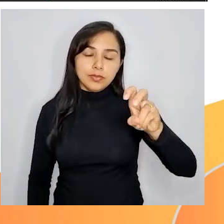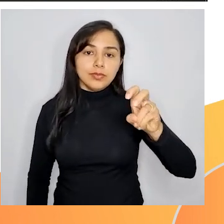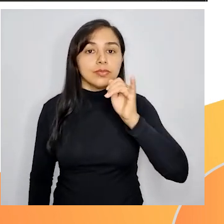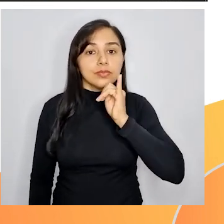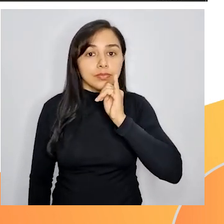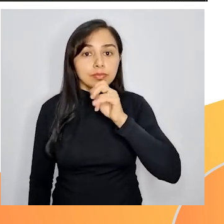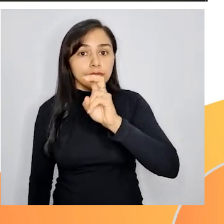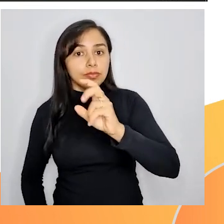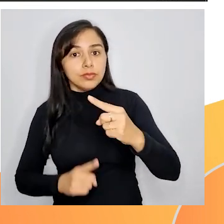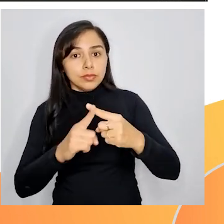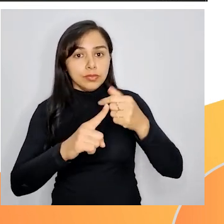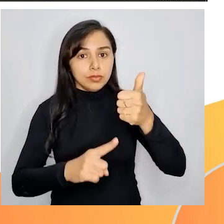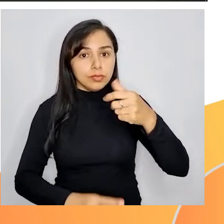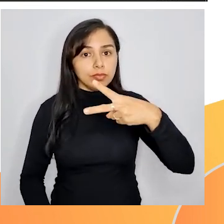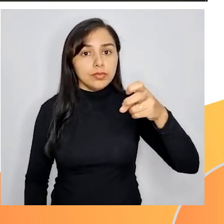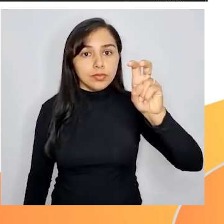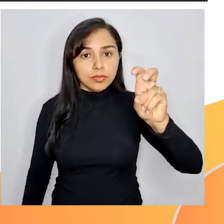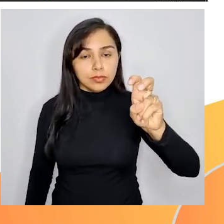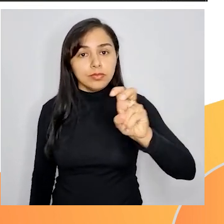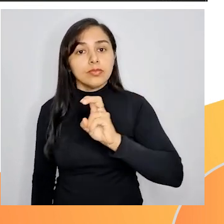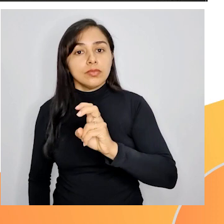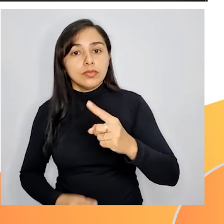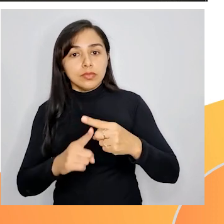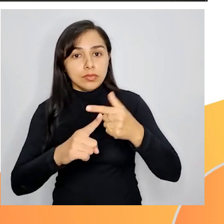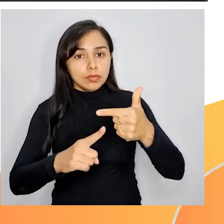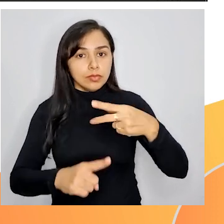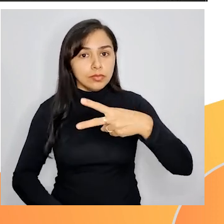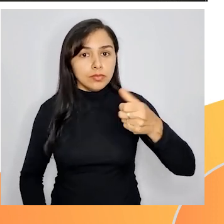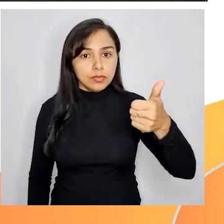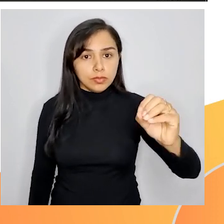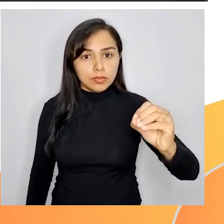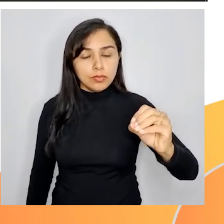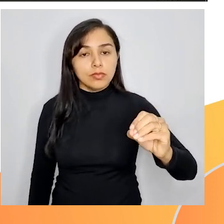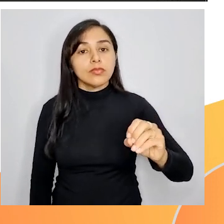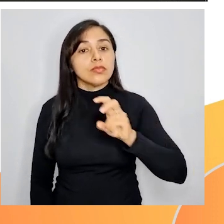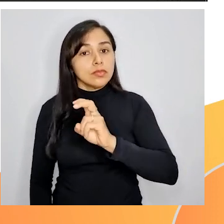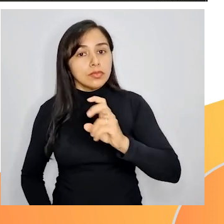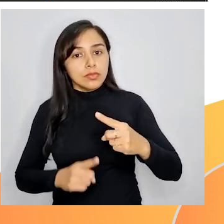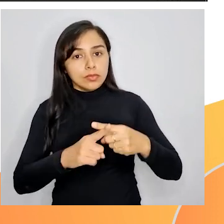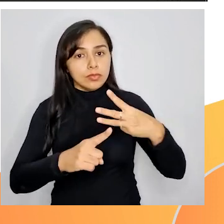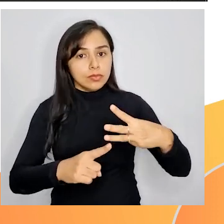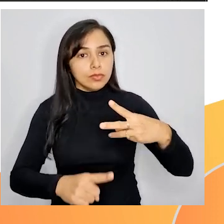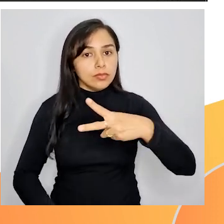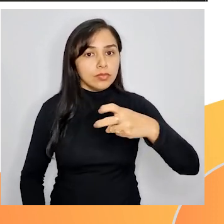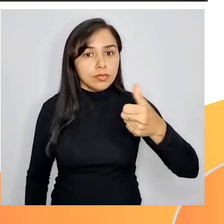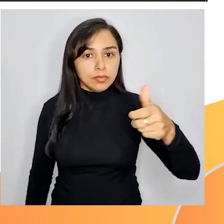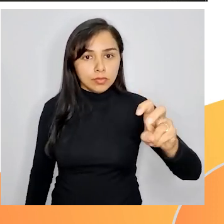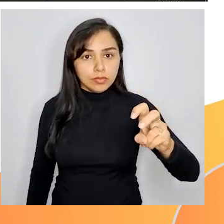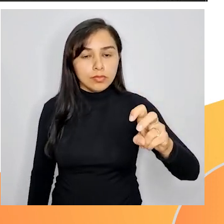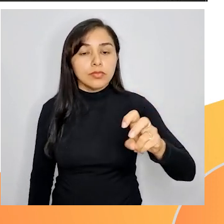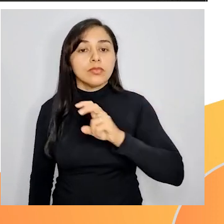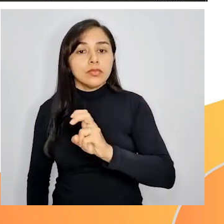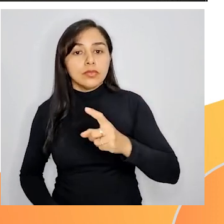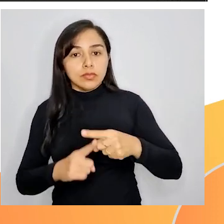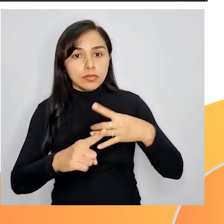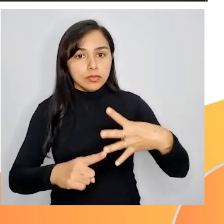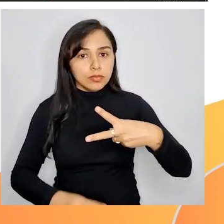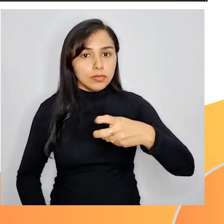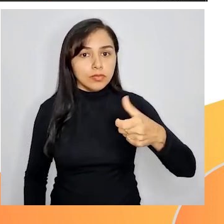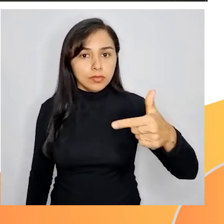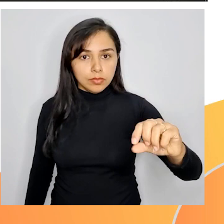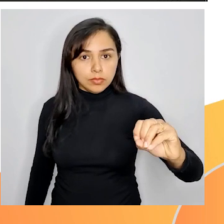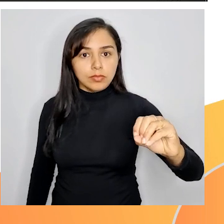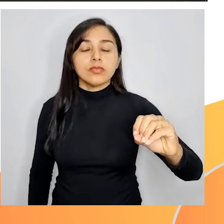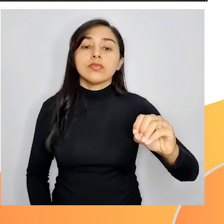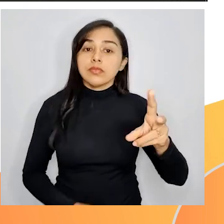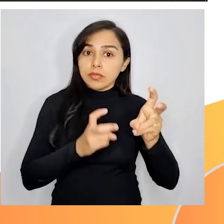10, 5 vezes 3 é 15, 5 vezes 4 é 20 e assim sucessivamente. Quero que vocês prestem bastante atenção